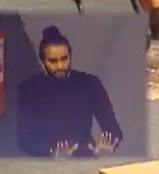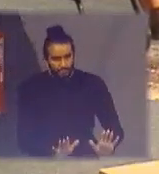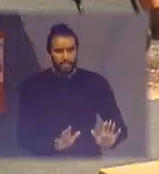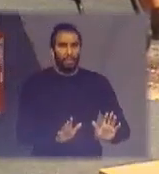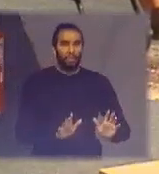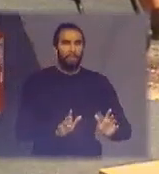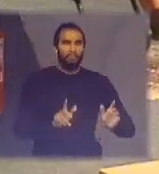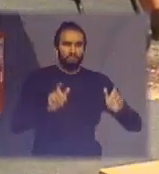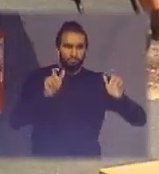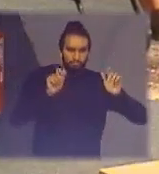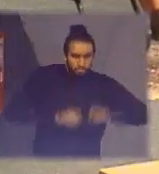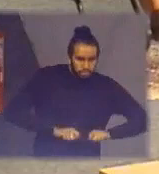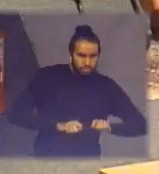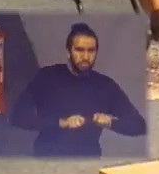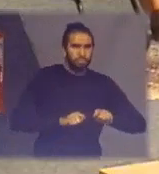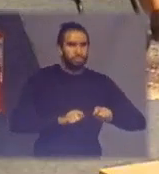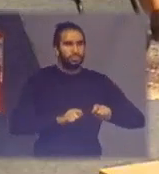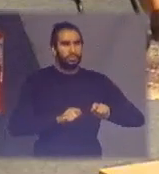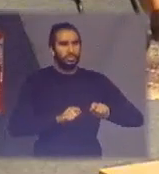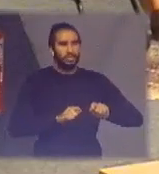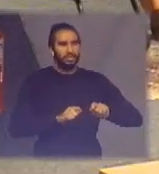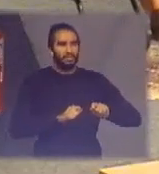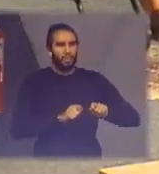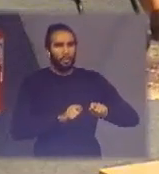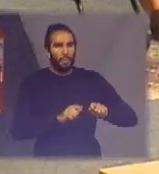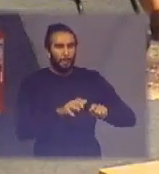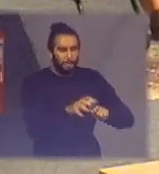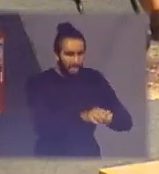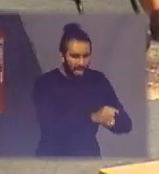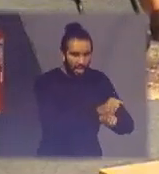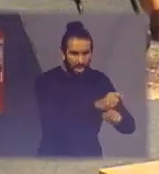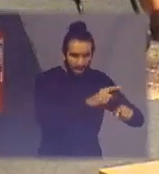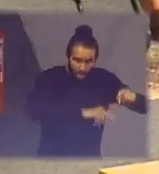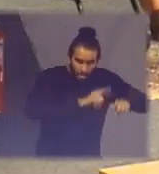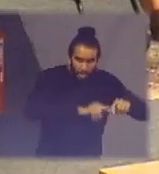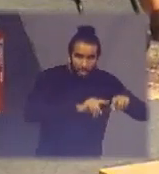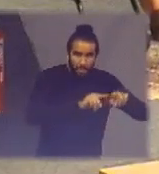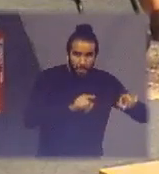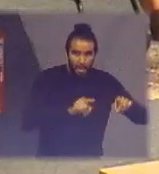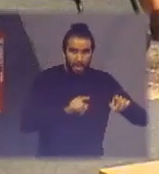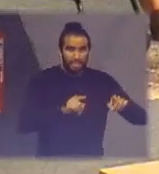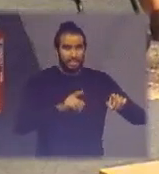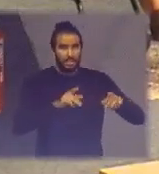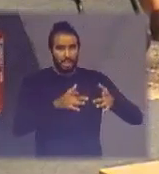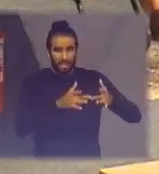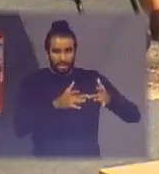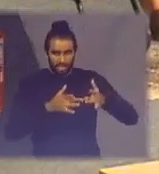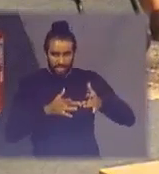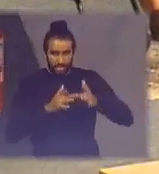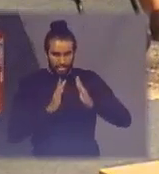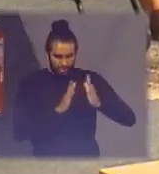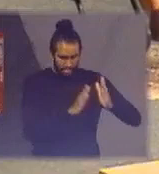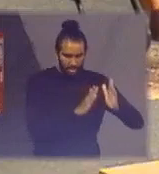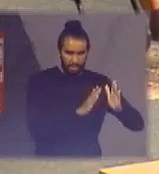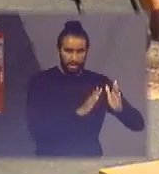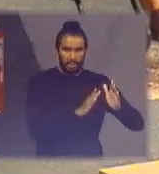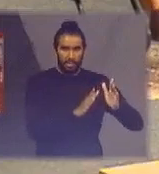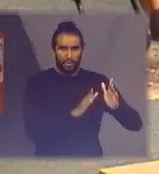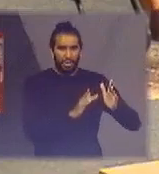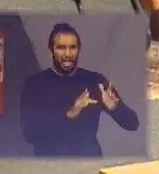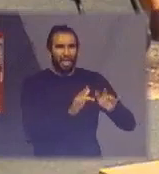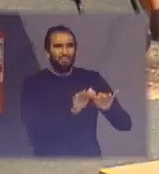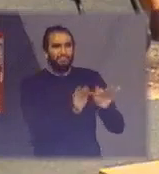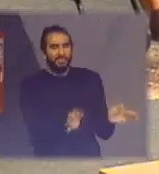mexer nesse nesse produto mas o processo para ela conseguir essa licença não é também uma coisa tão